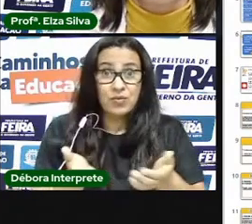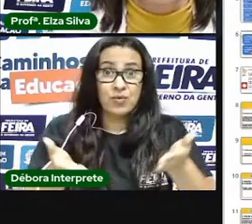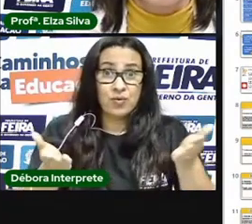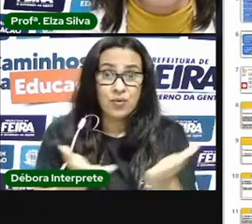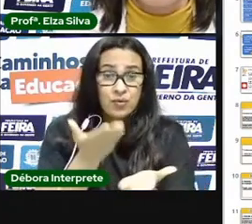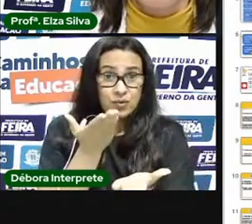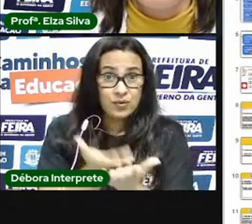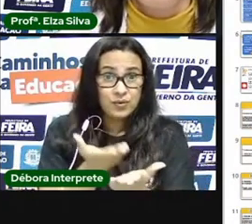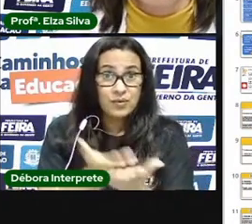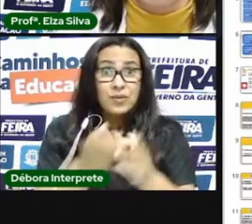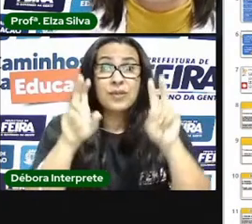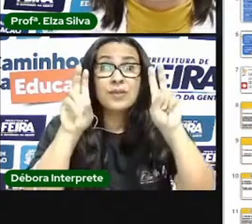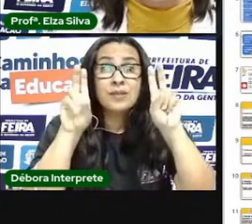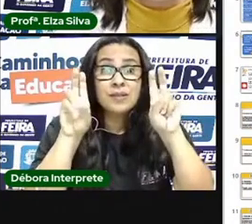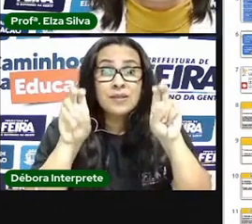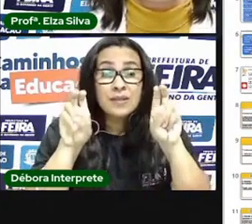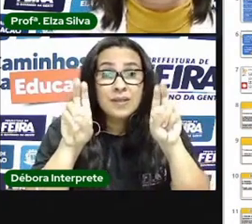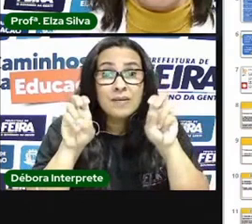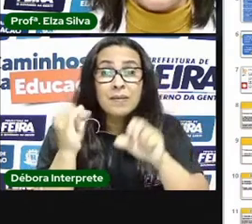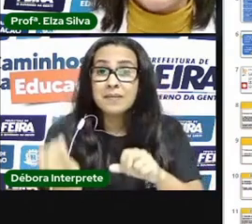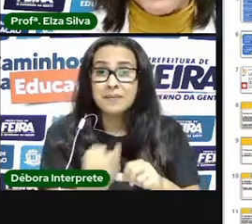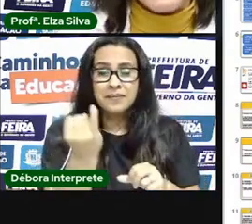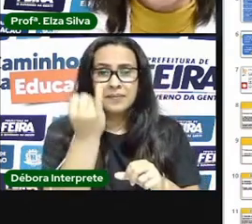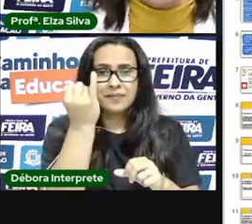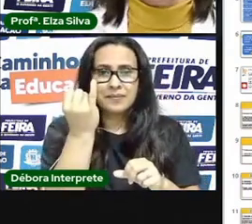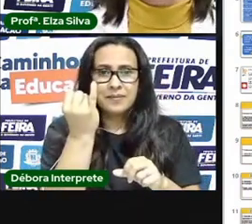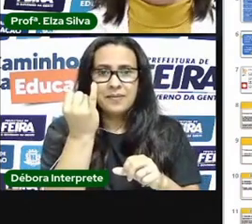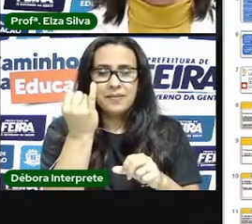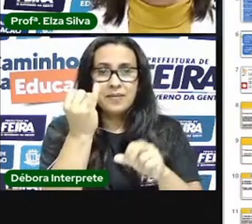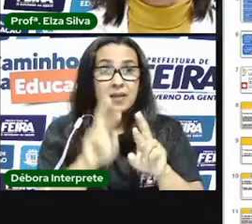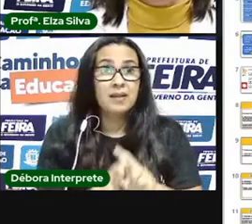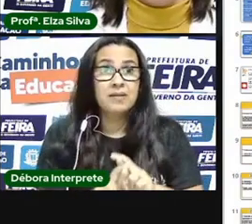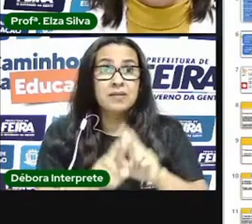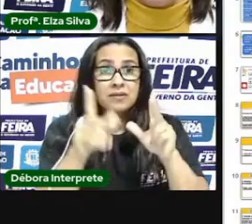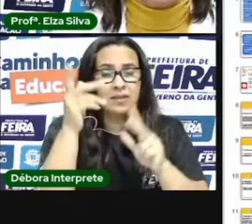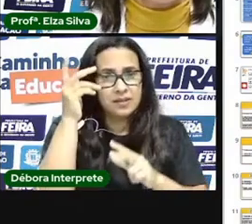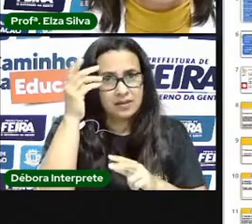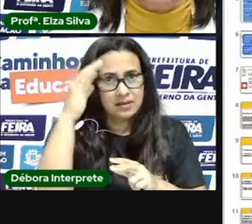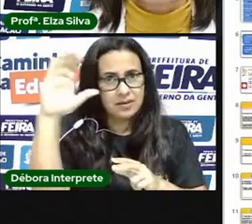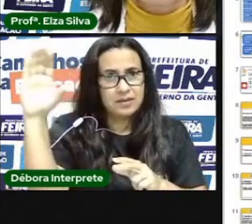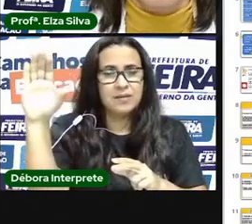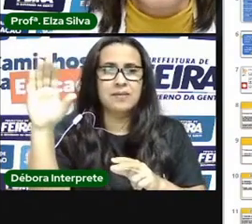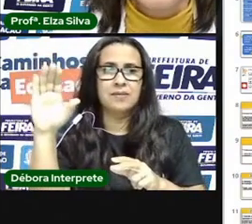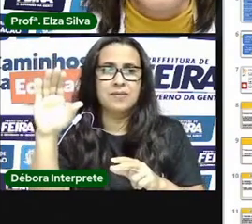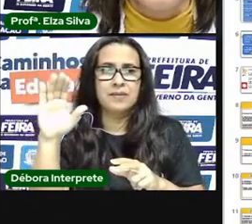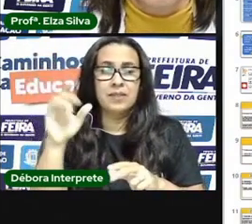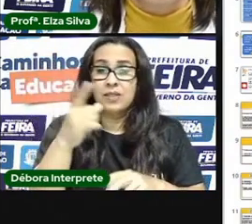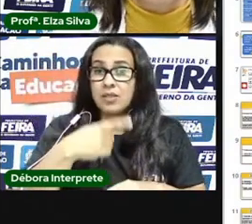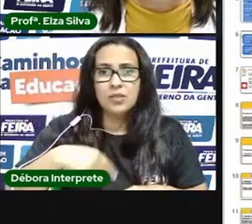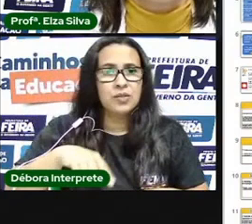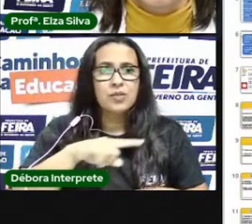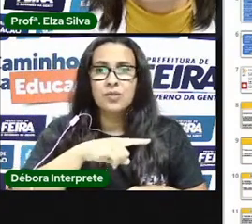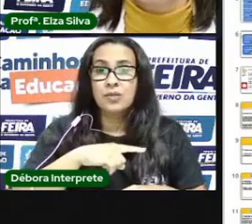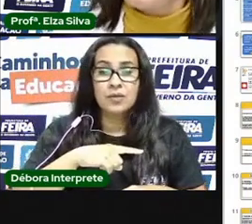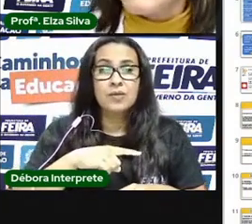abordar um tema muito importante. A diversidade cultural. Não podemos, em hipótese alguma,